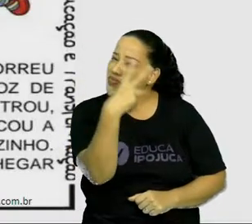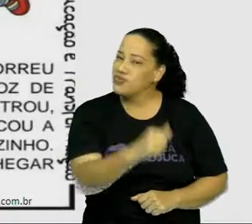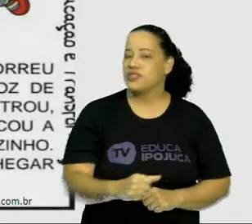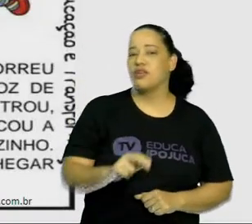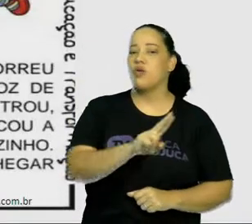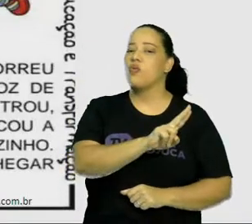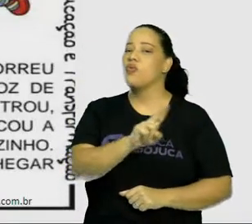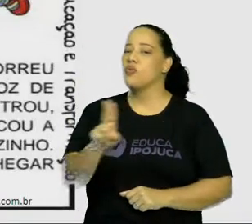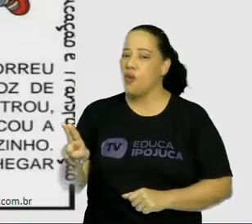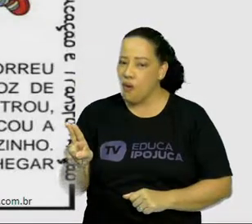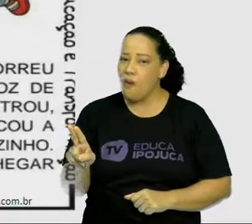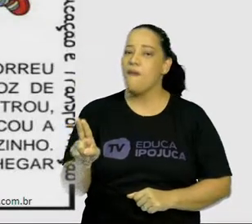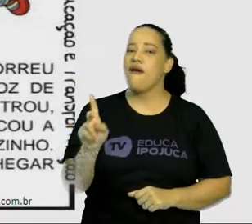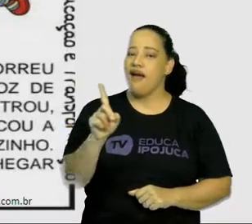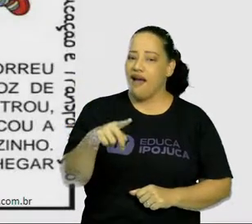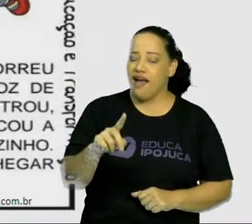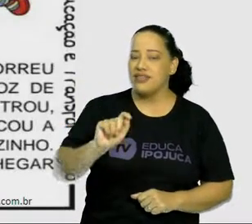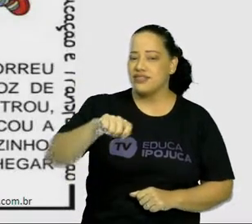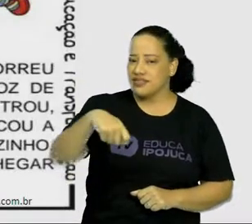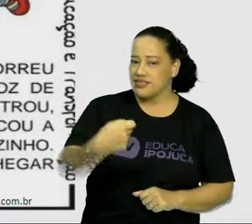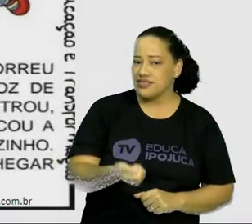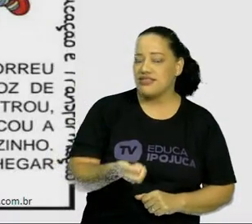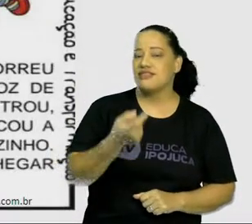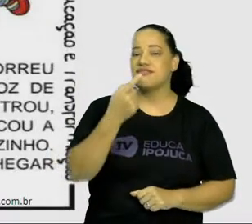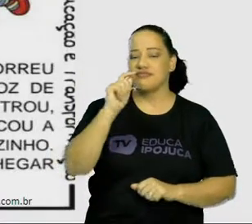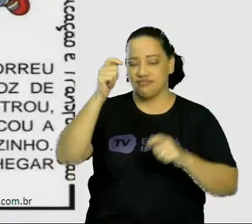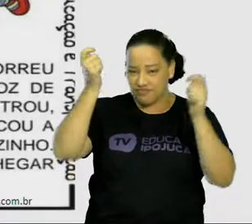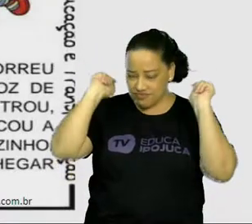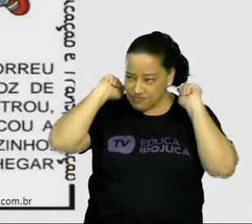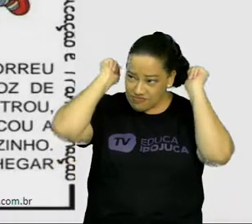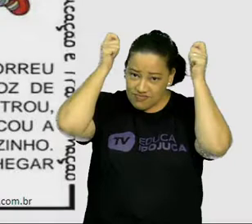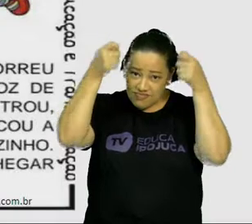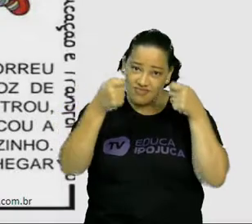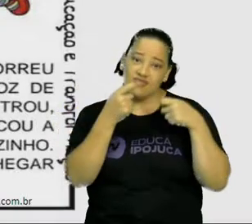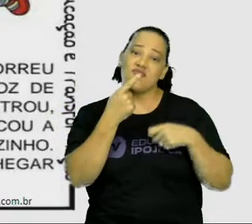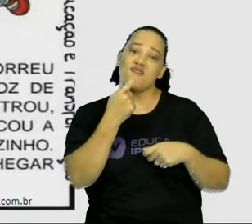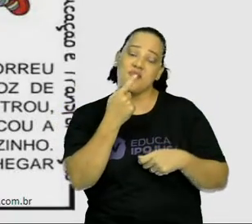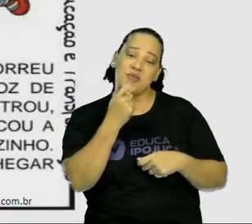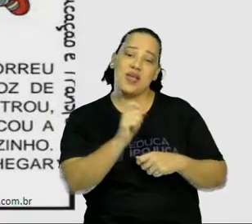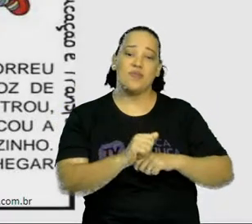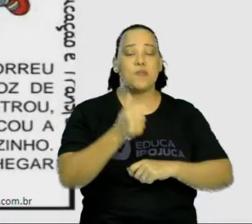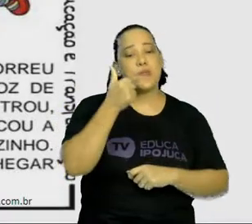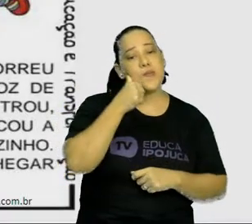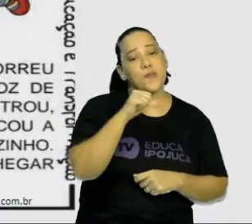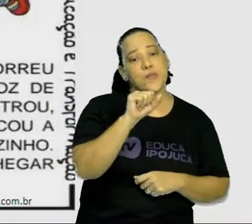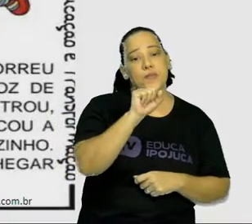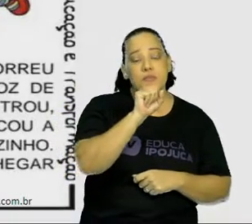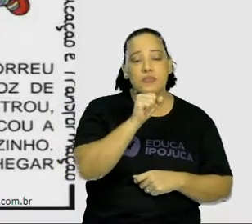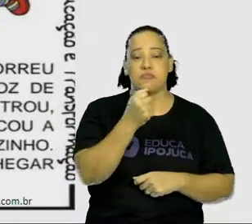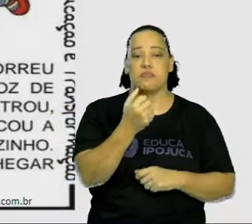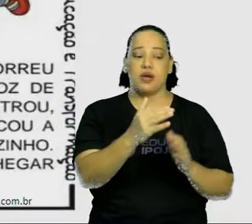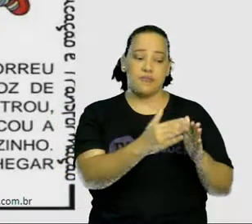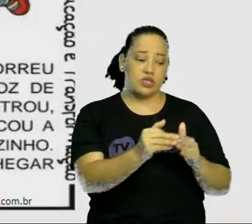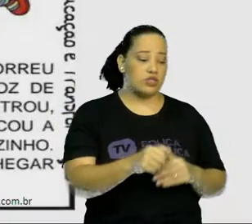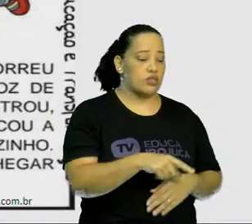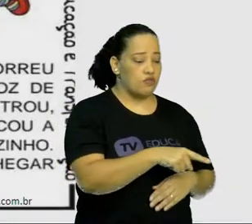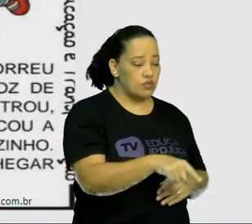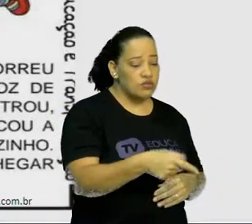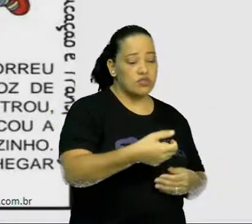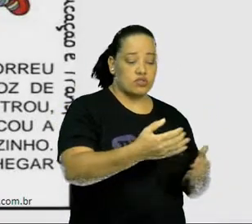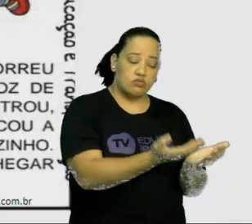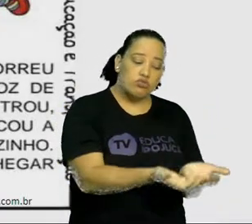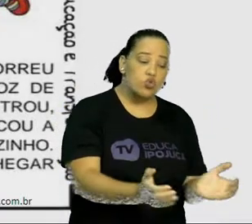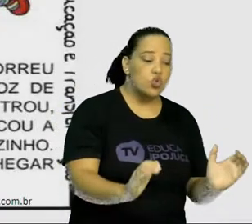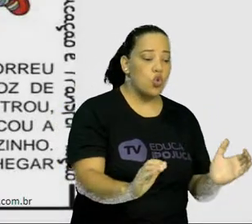Vermelho. Certo dia, sua mãe pediu que ela levasse uma cesta de doces e quitutos